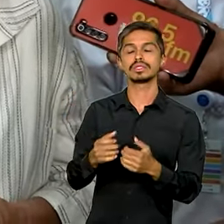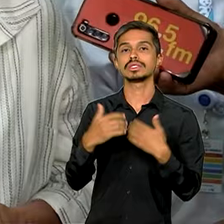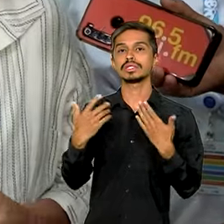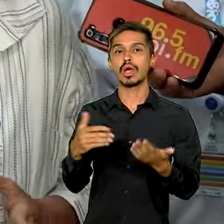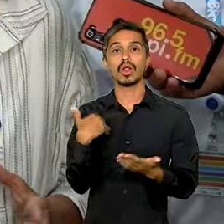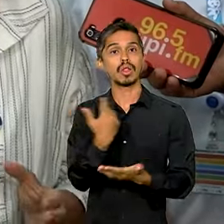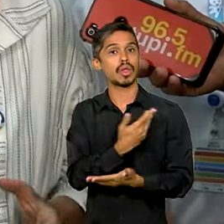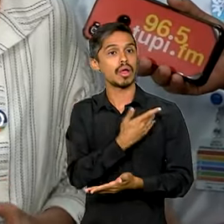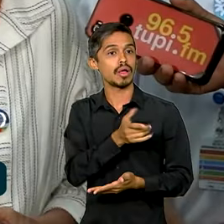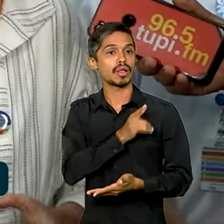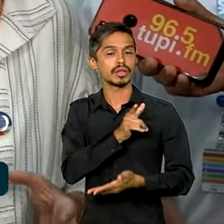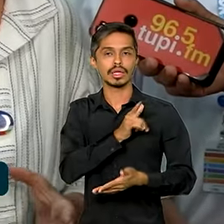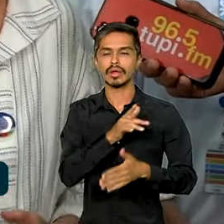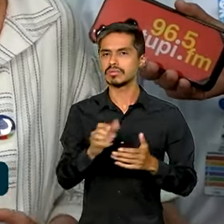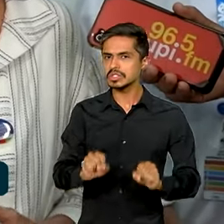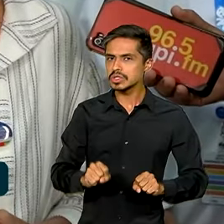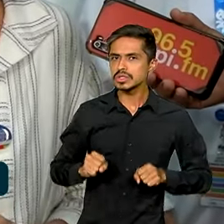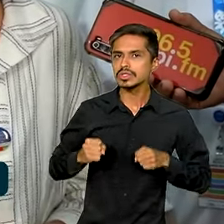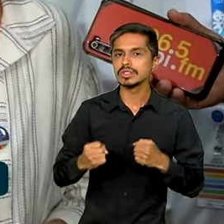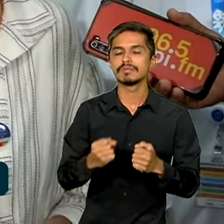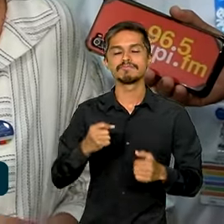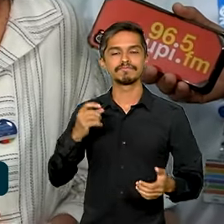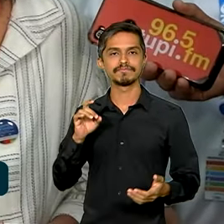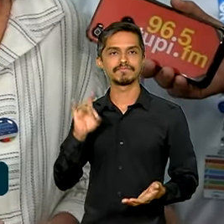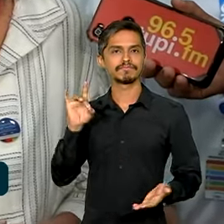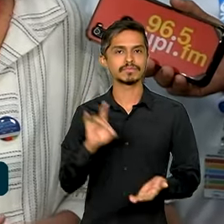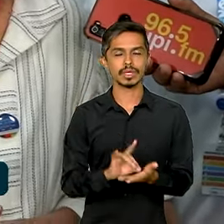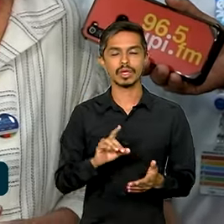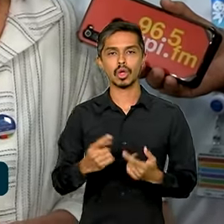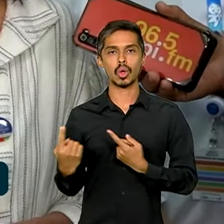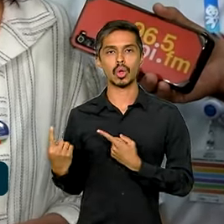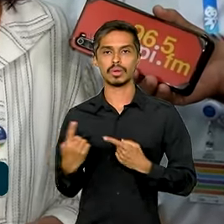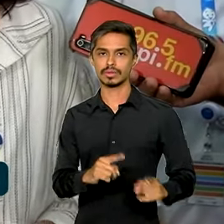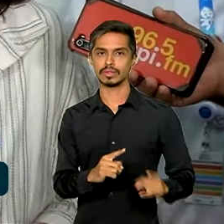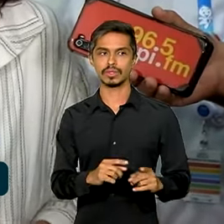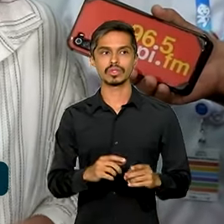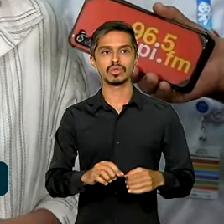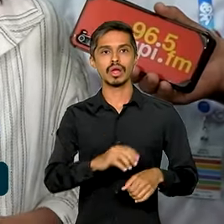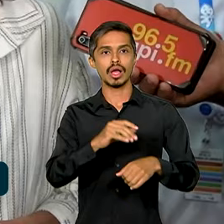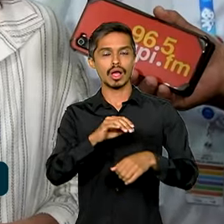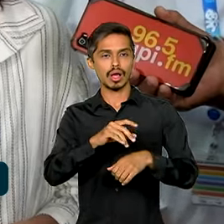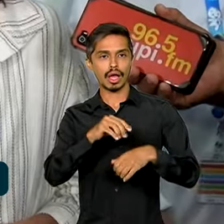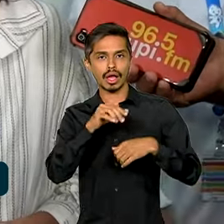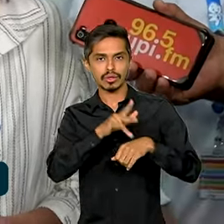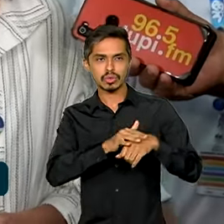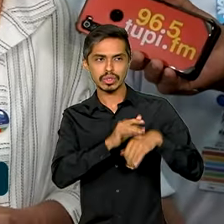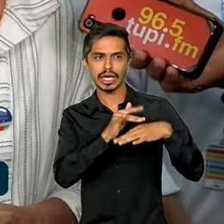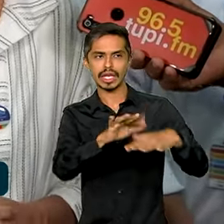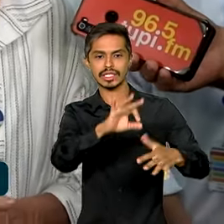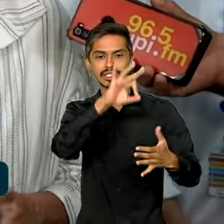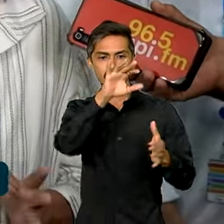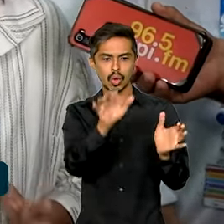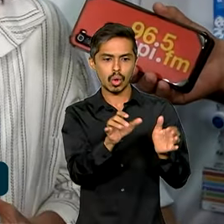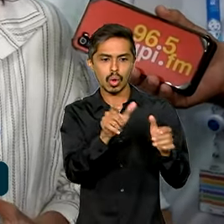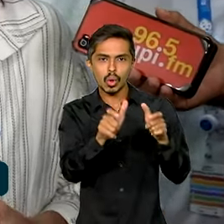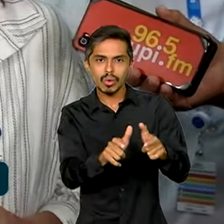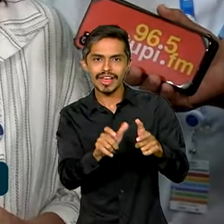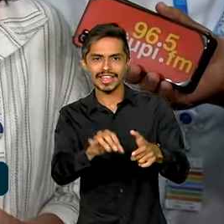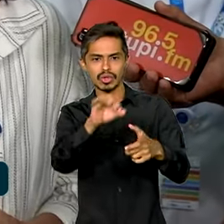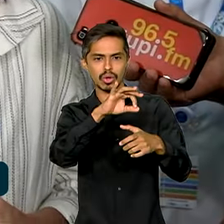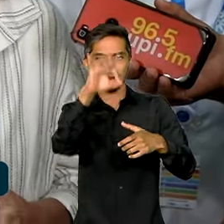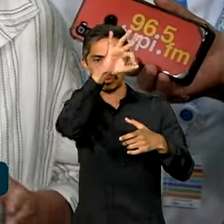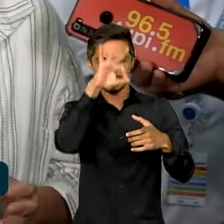que nós tenhamos uma ação muito ativa de combate aos focos de mosquito. Nós